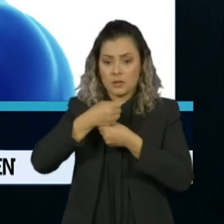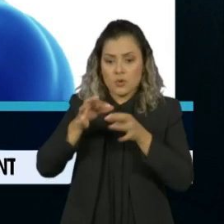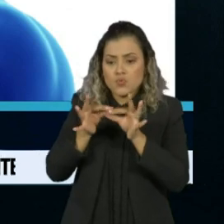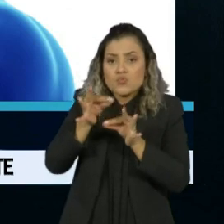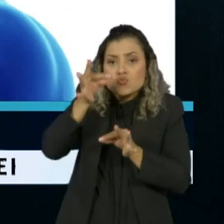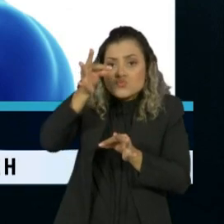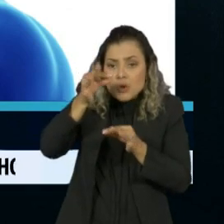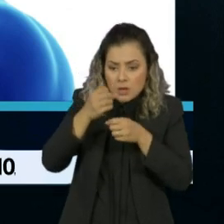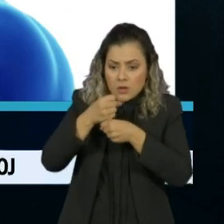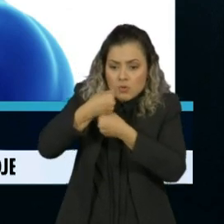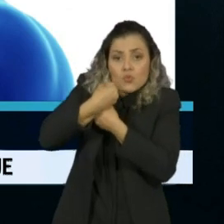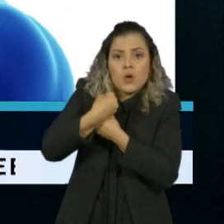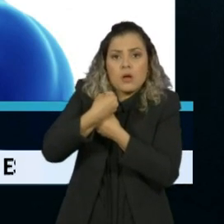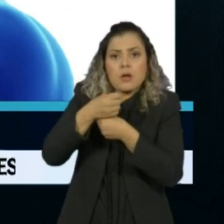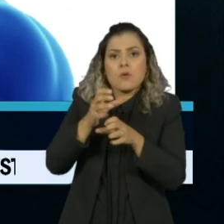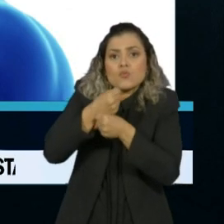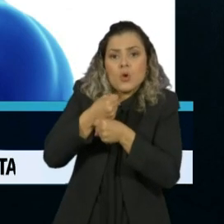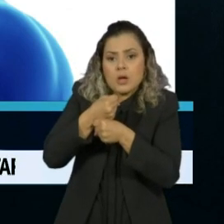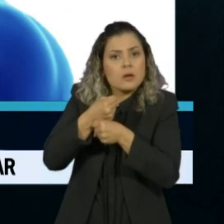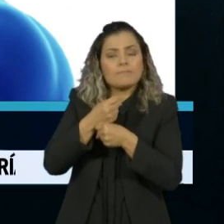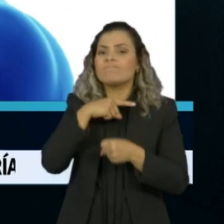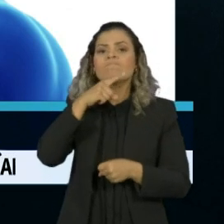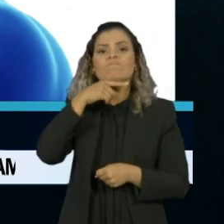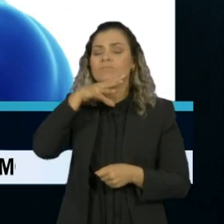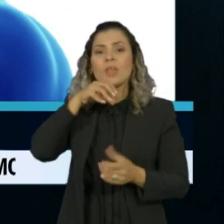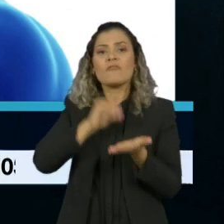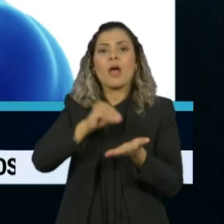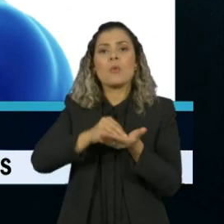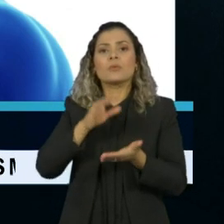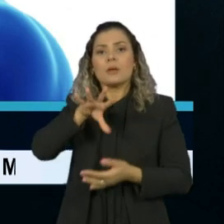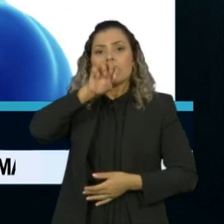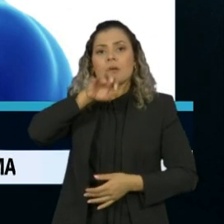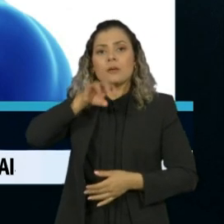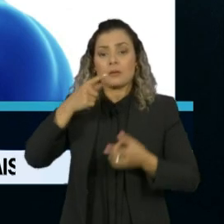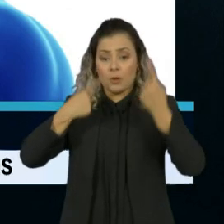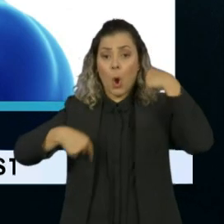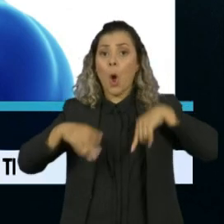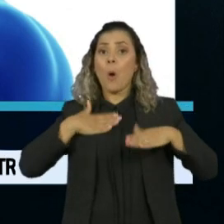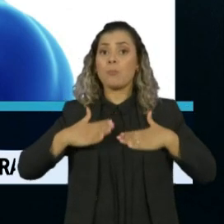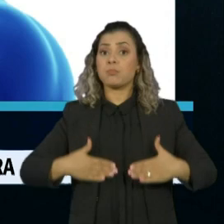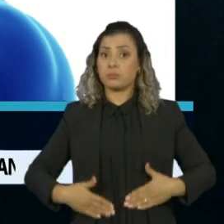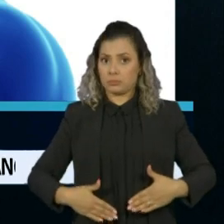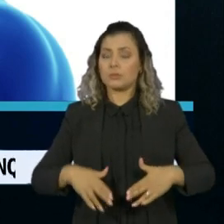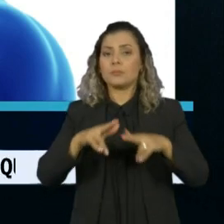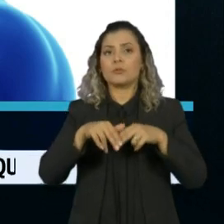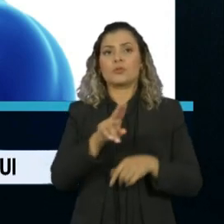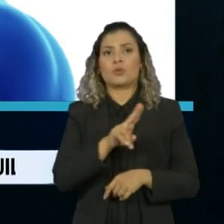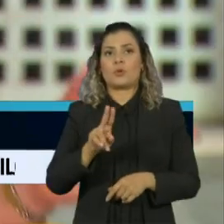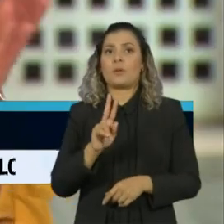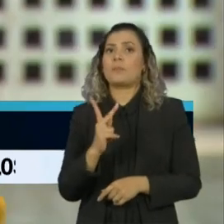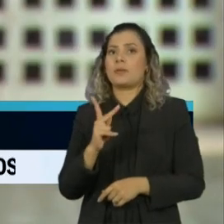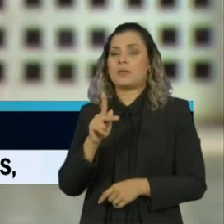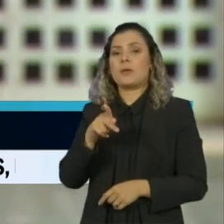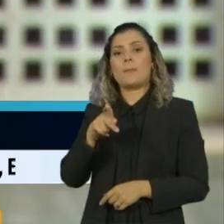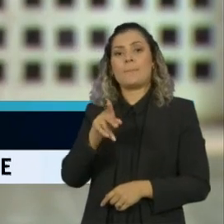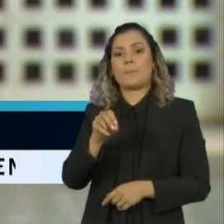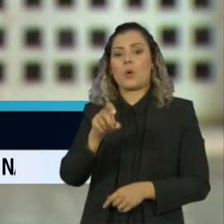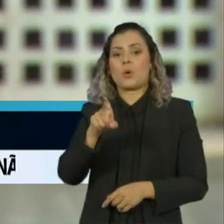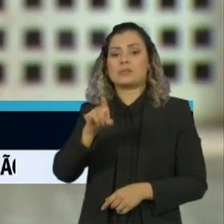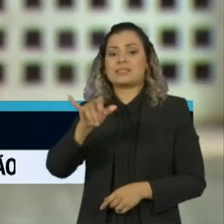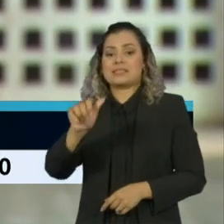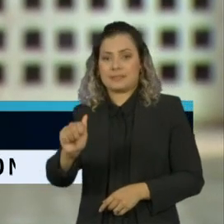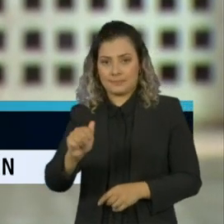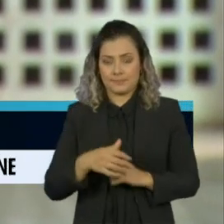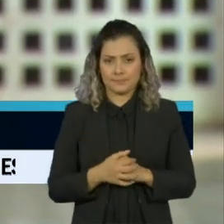paciente não percebe a queda de oxigênio no organismo. É a chamada hipóxia silenciosa. As chances de